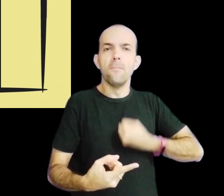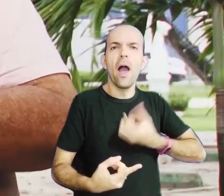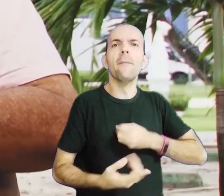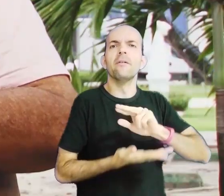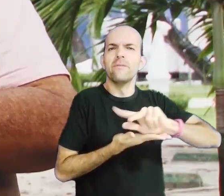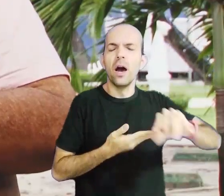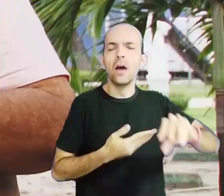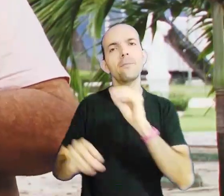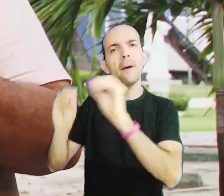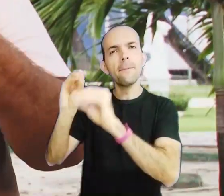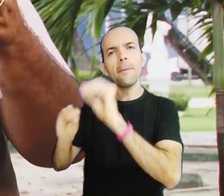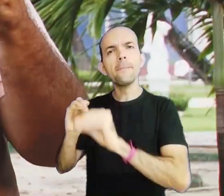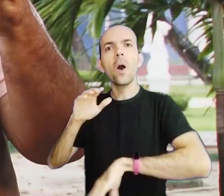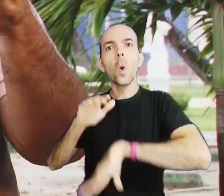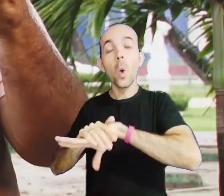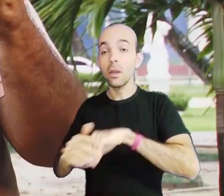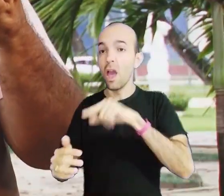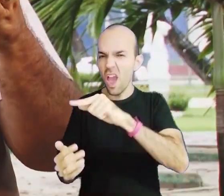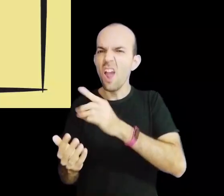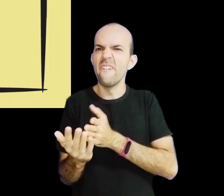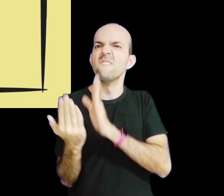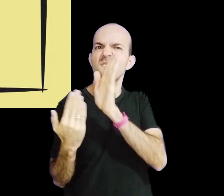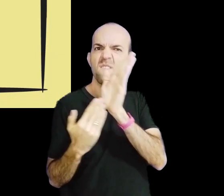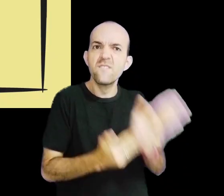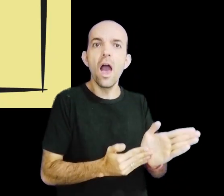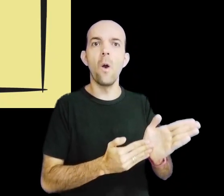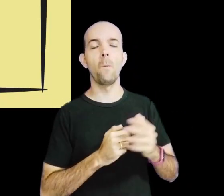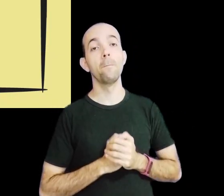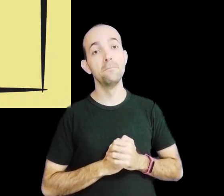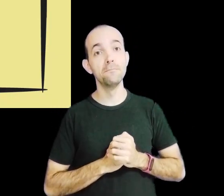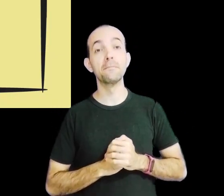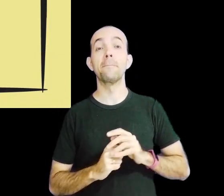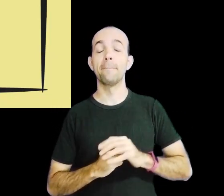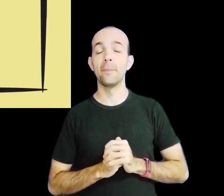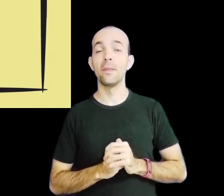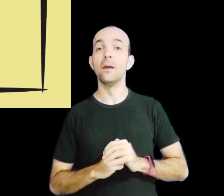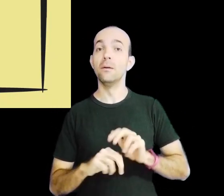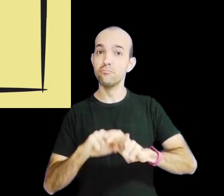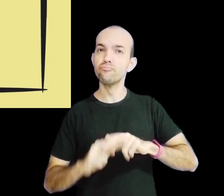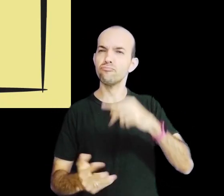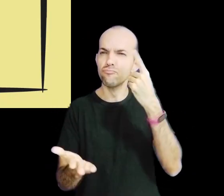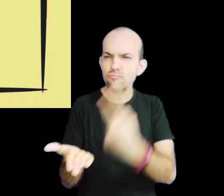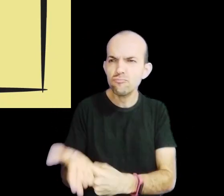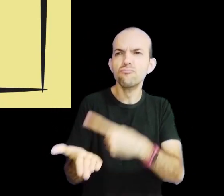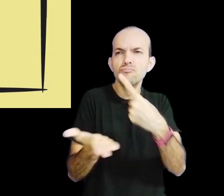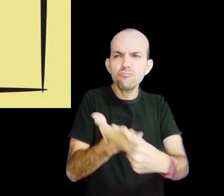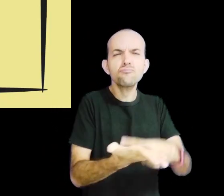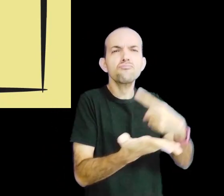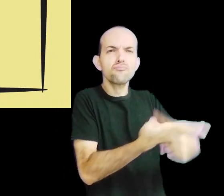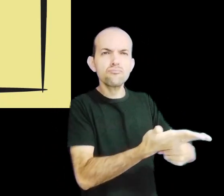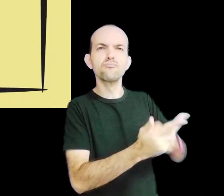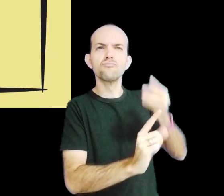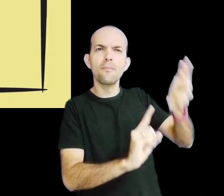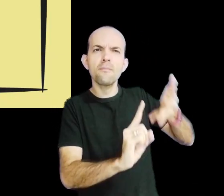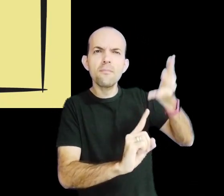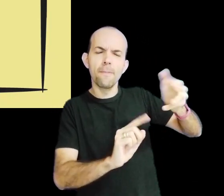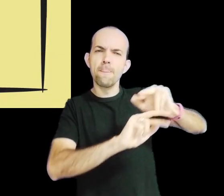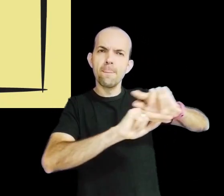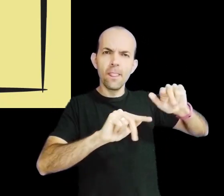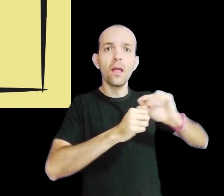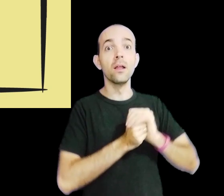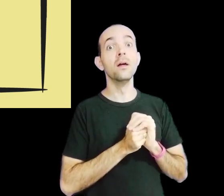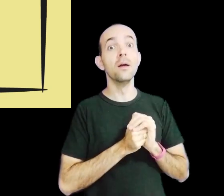também de maneira bem fiel. Em diversas conferências, ali se realizou nossa memória